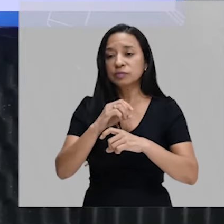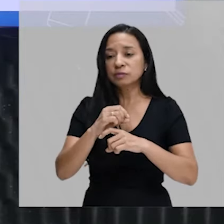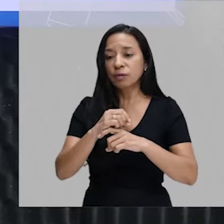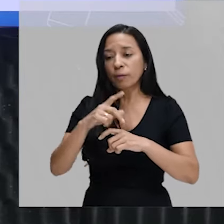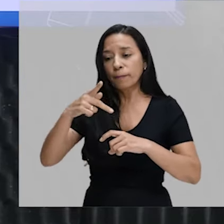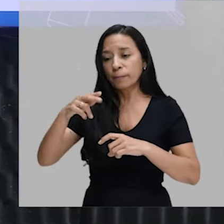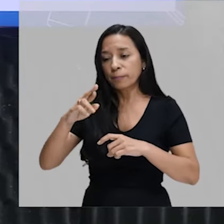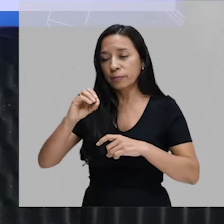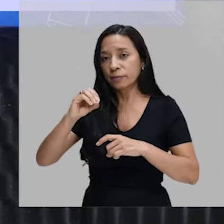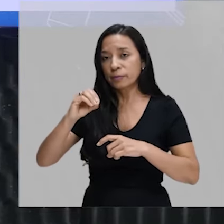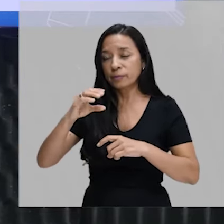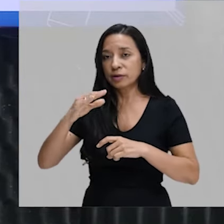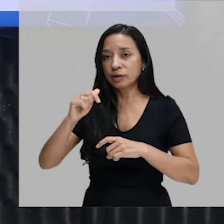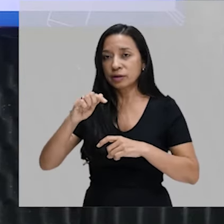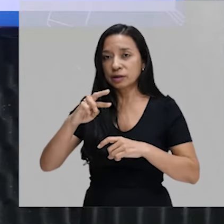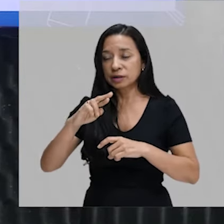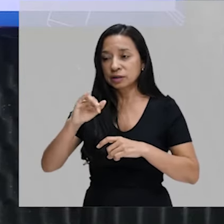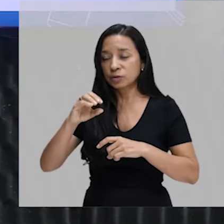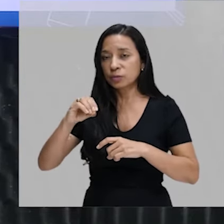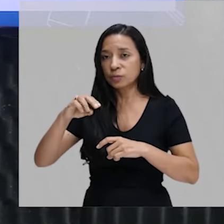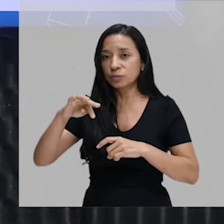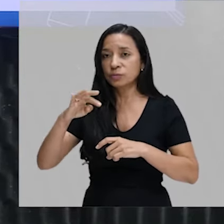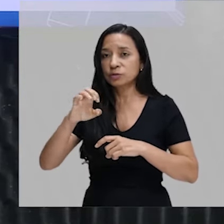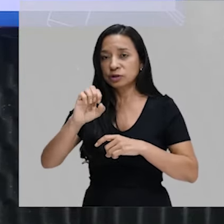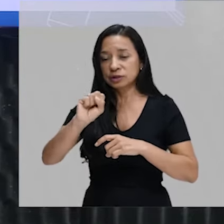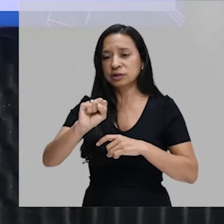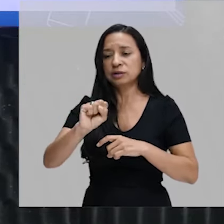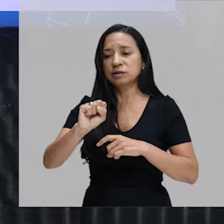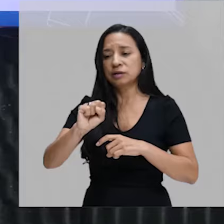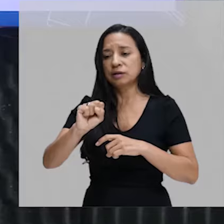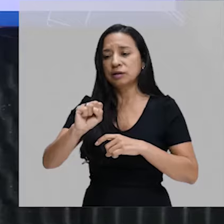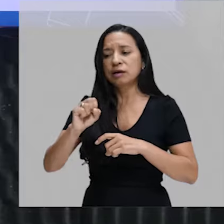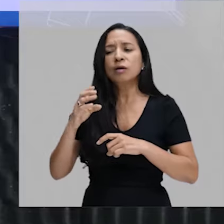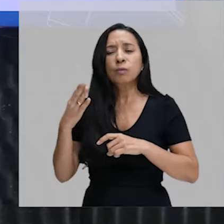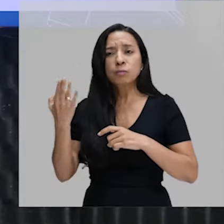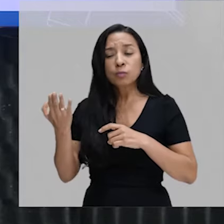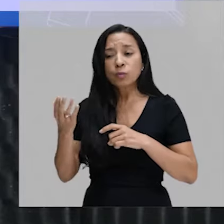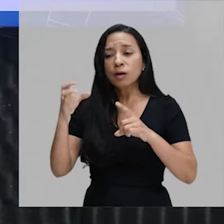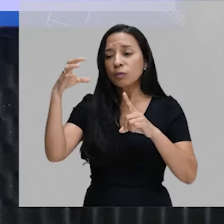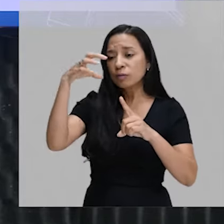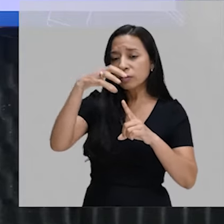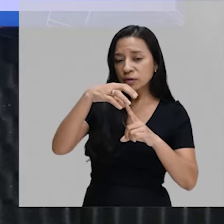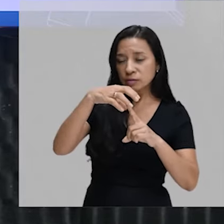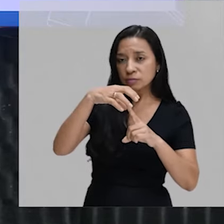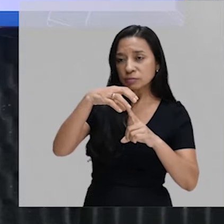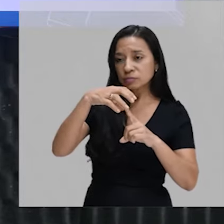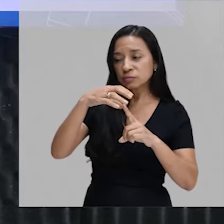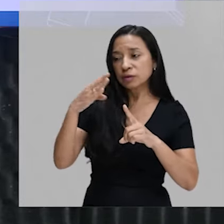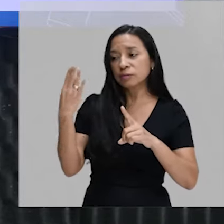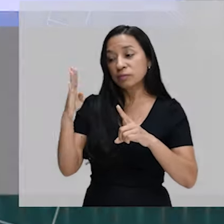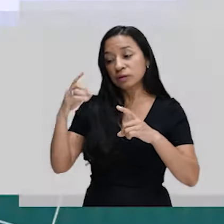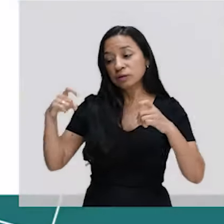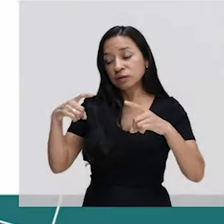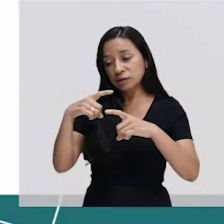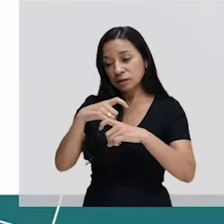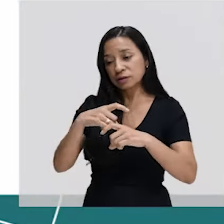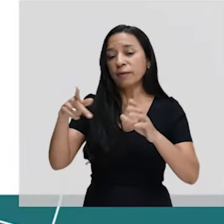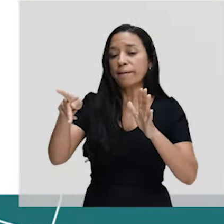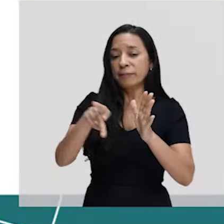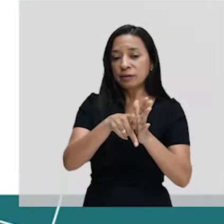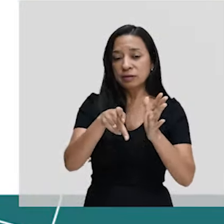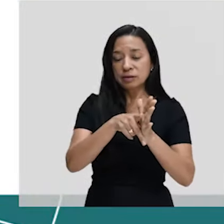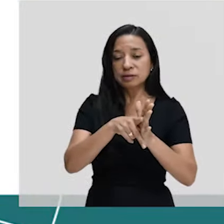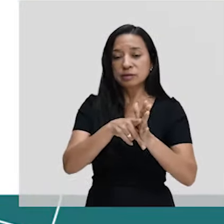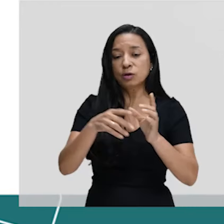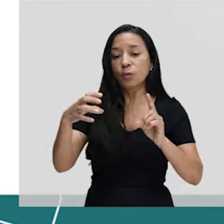procariontes. E qual é o reino a qual as bactérias pertencem? Reino monera. Então, a alternativa correta vai